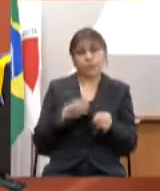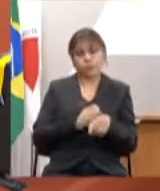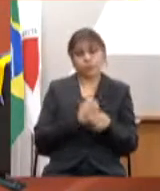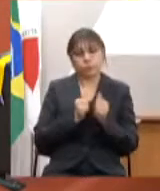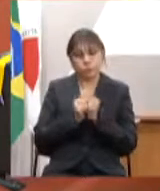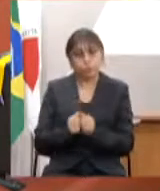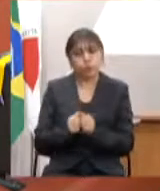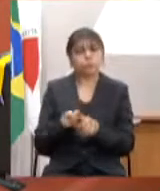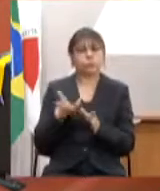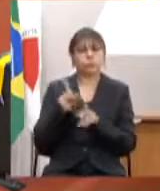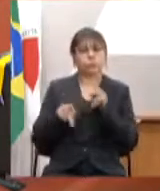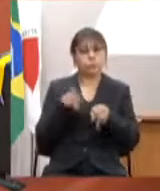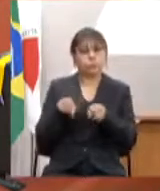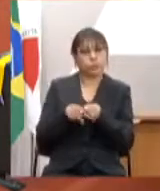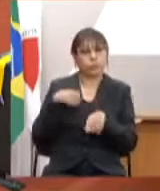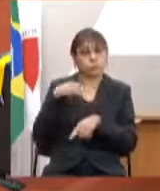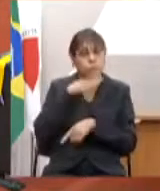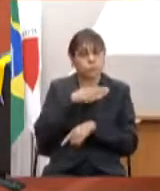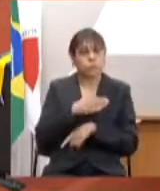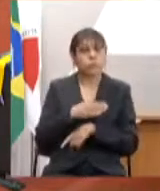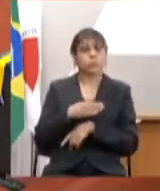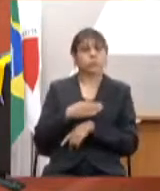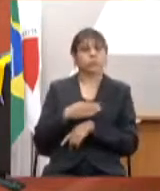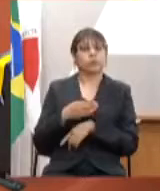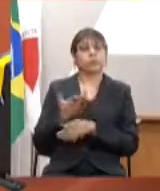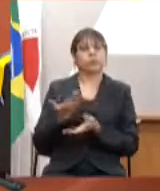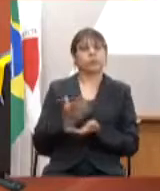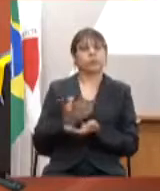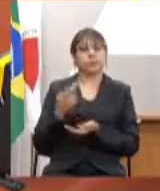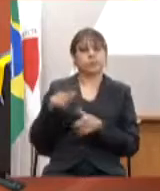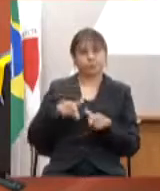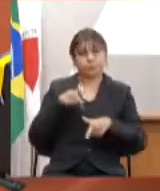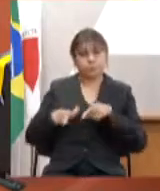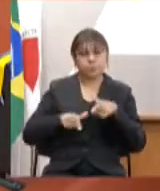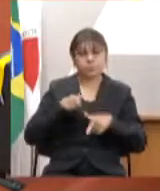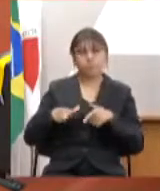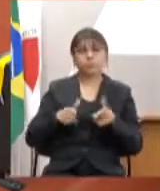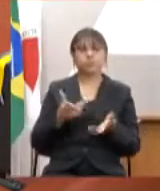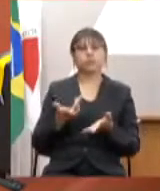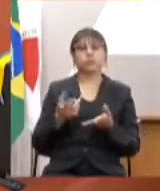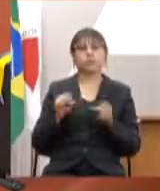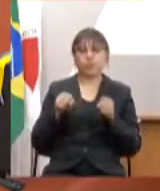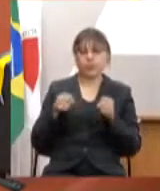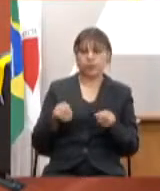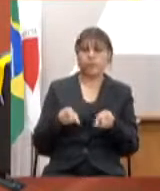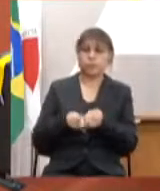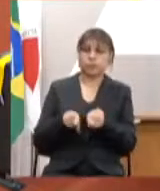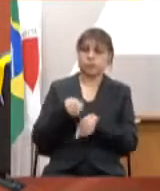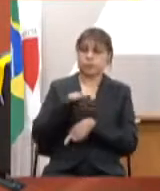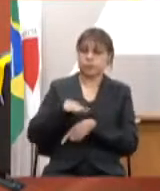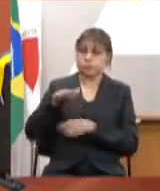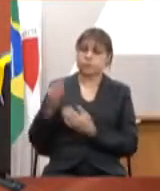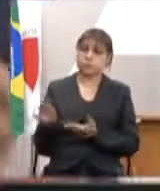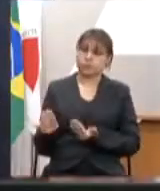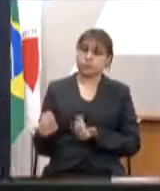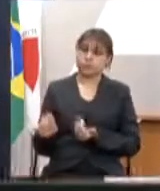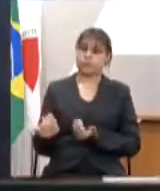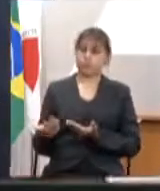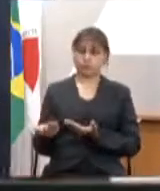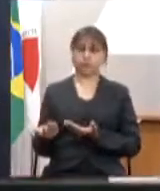eu vejo isso na frente parlamentar em defesa da criança e da adolescente então assim